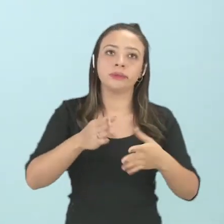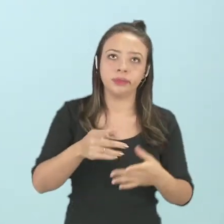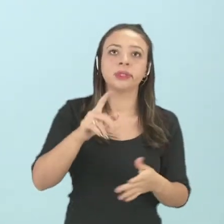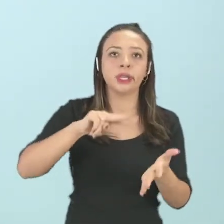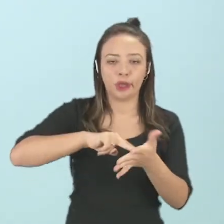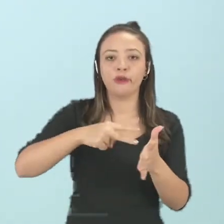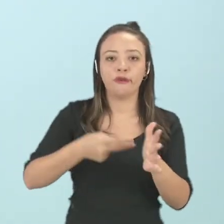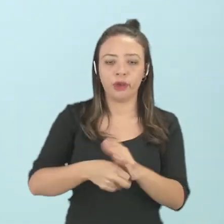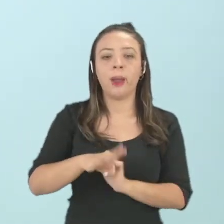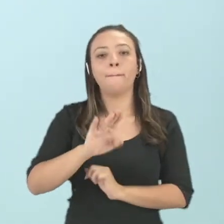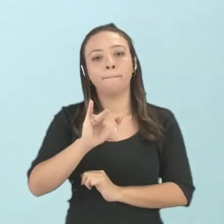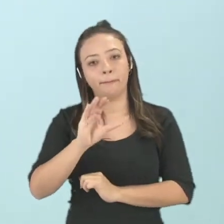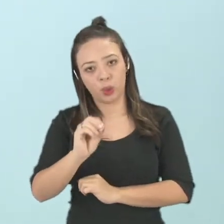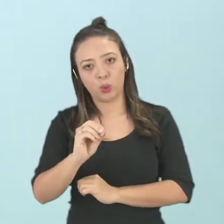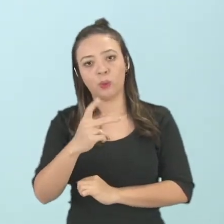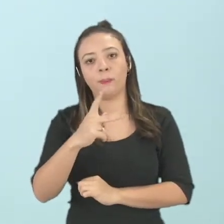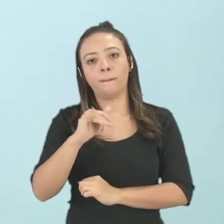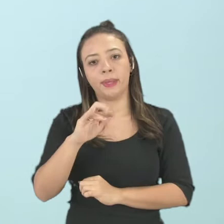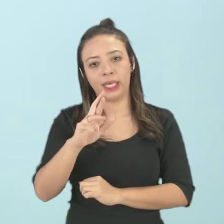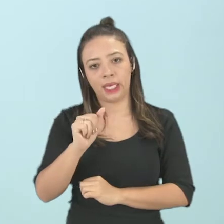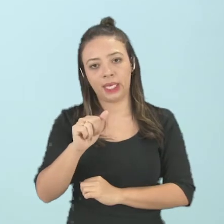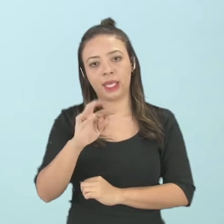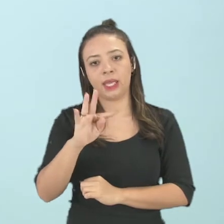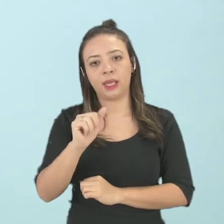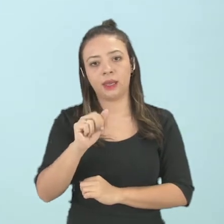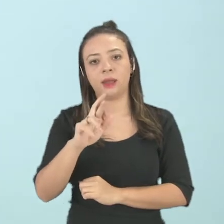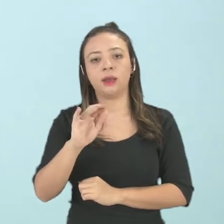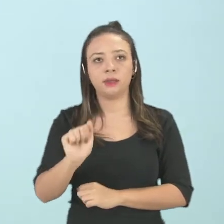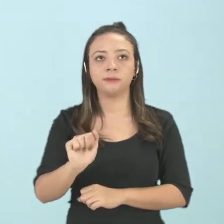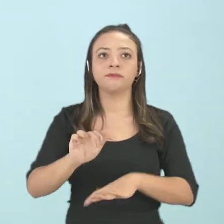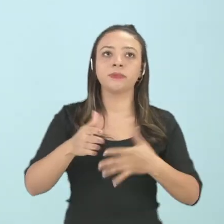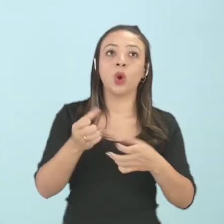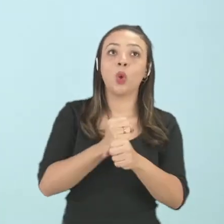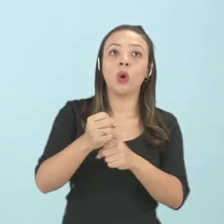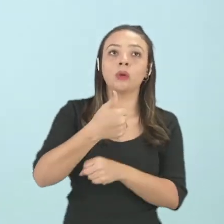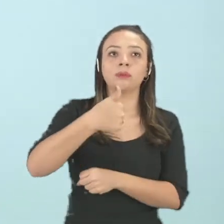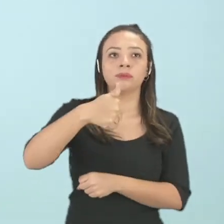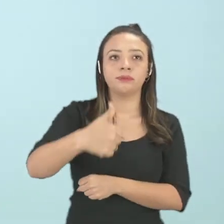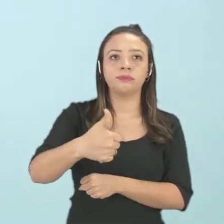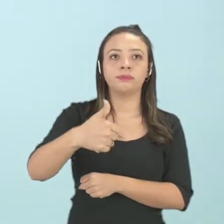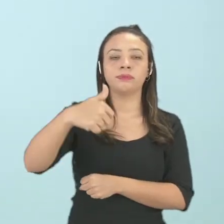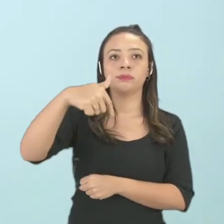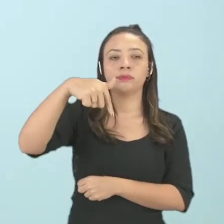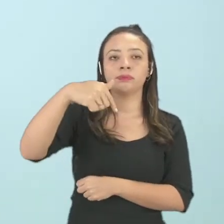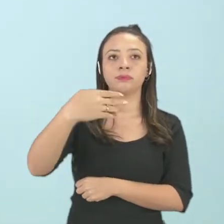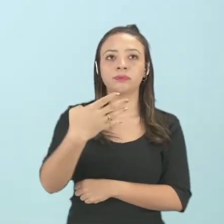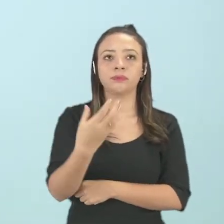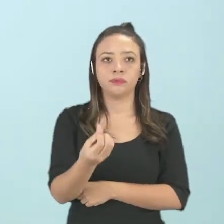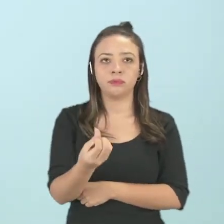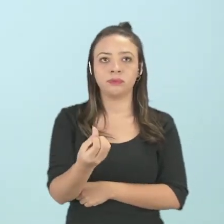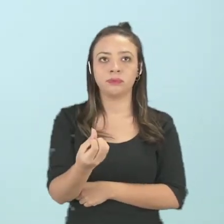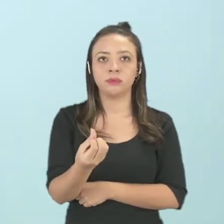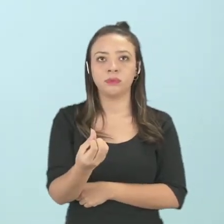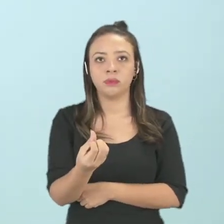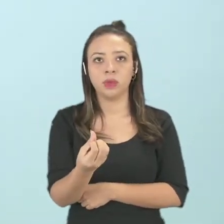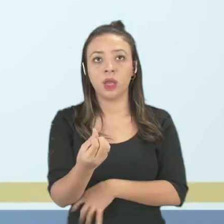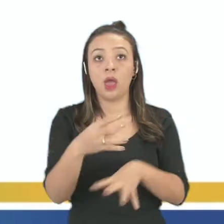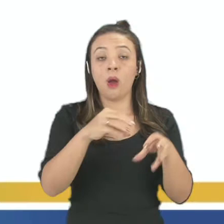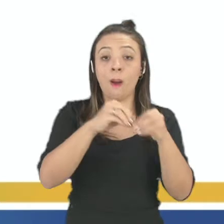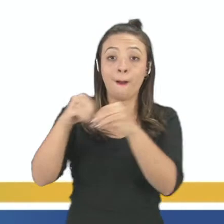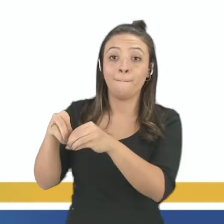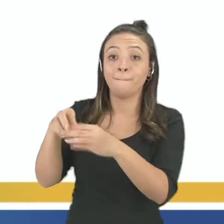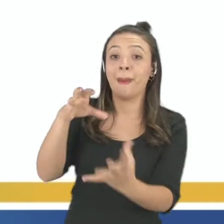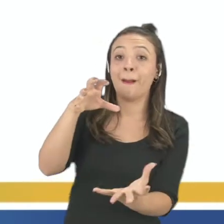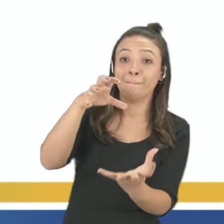Casos importantes de biopirataria no Brasil. Em 1746, o cacau foi levado da Bahia